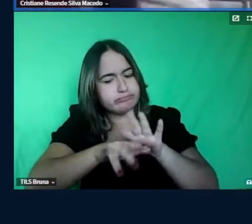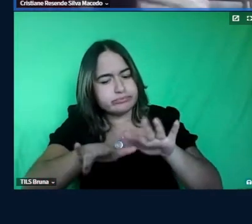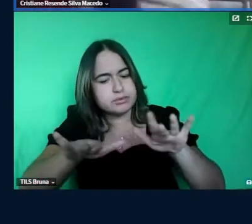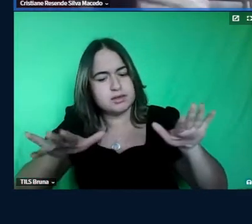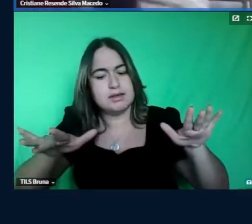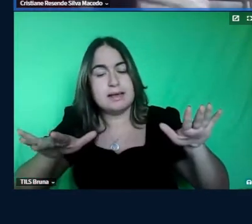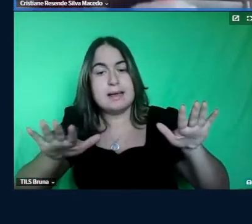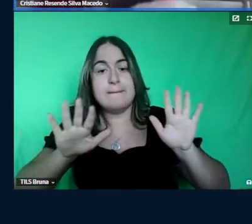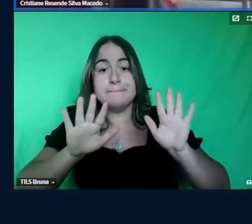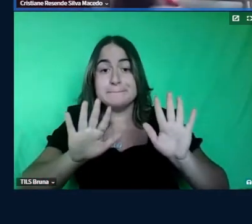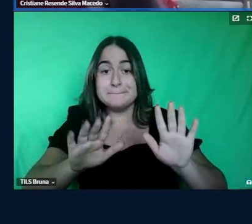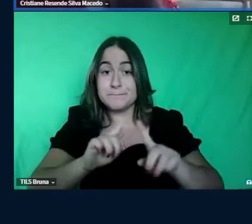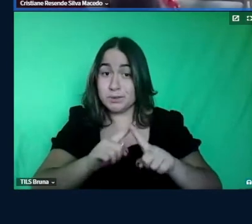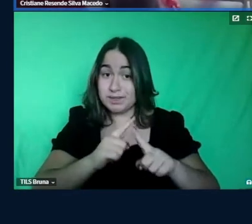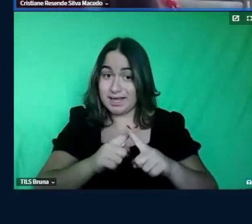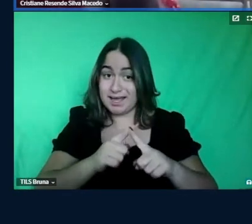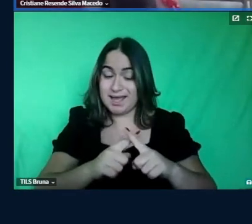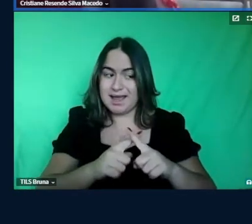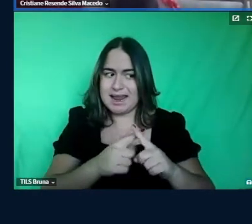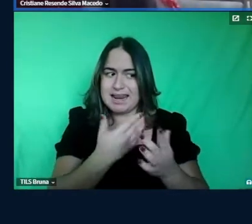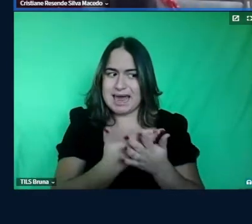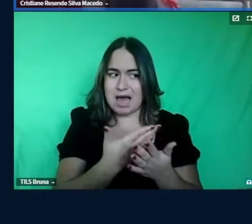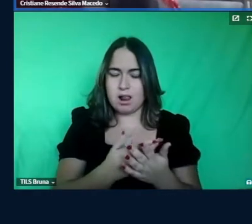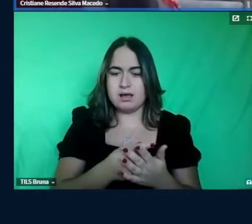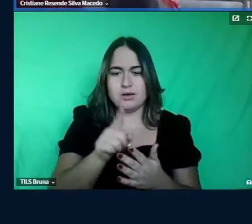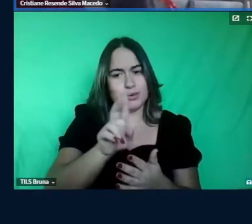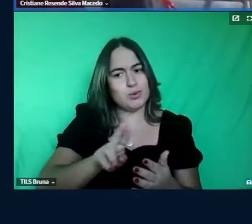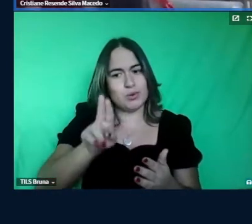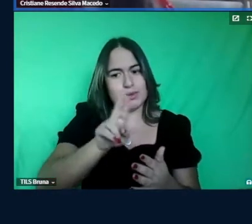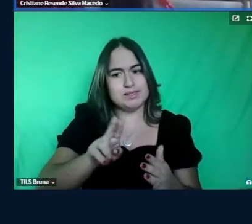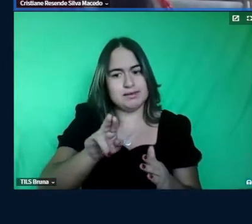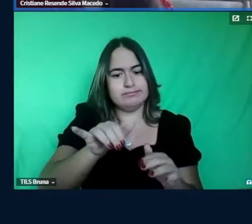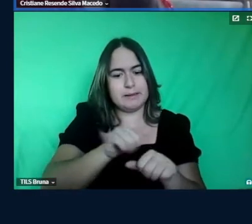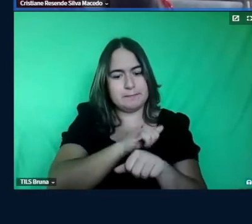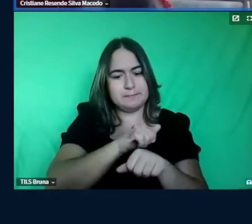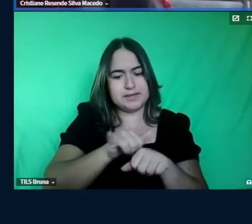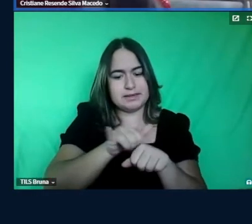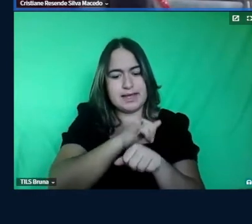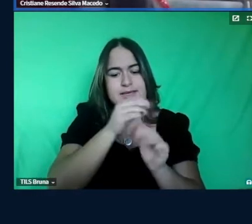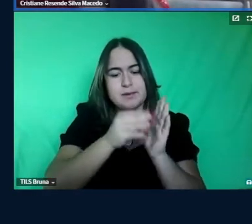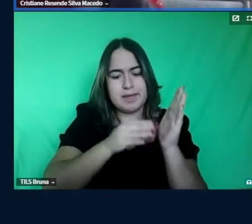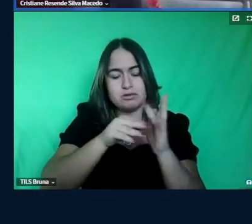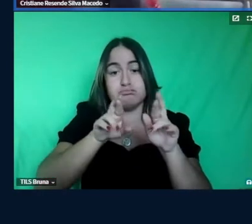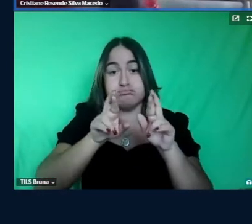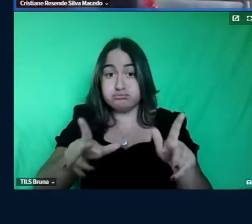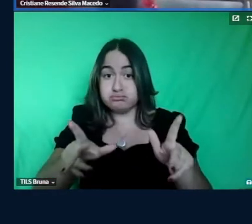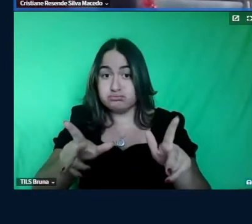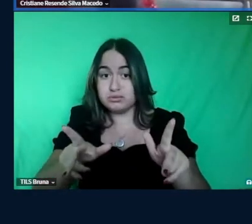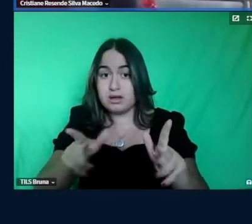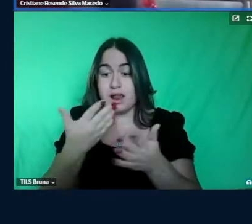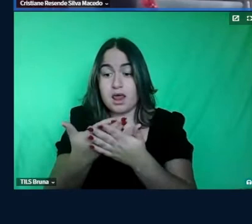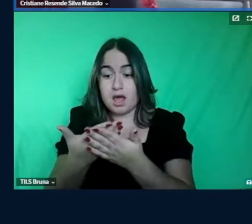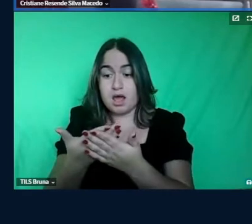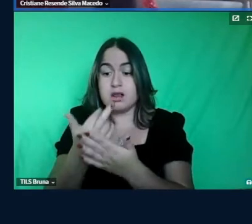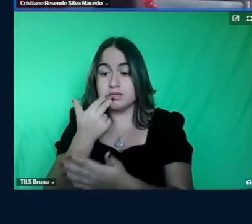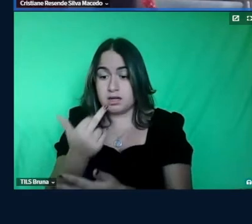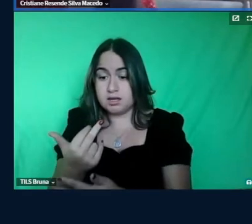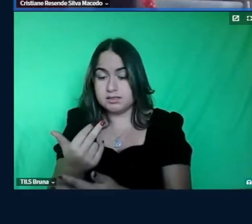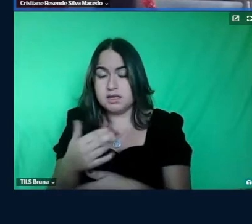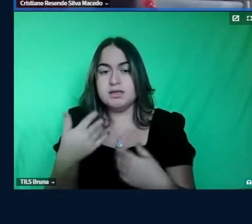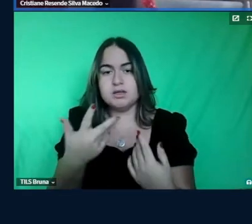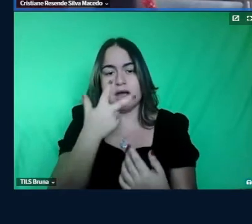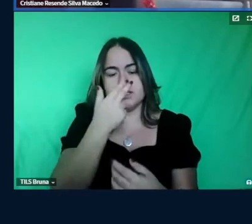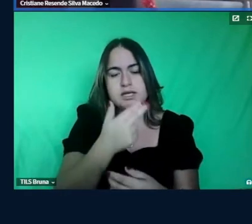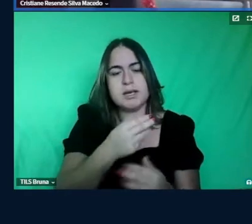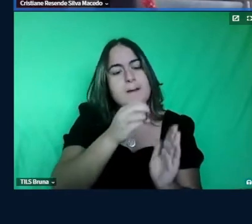usa estratégias de vários métodos não é na sua aula de inglês então eu acho que assim dos métodos